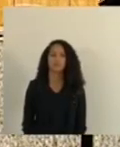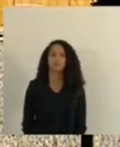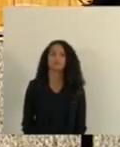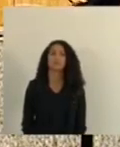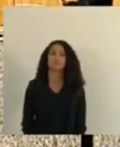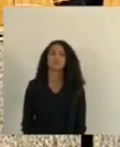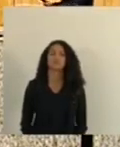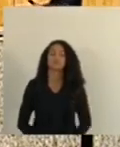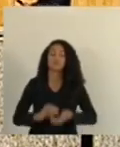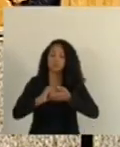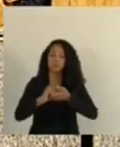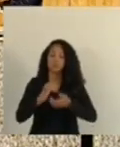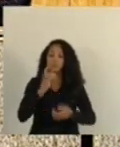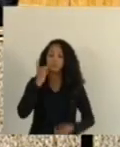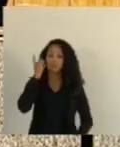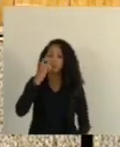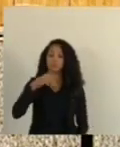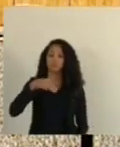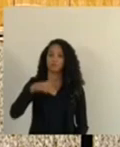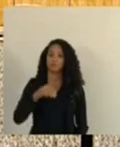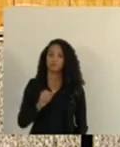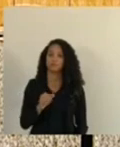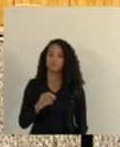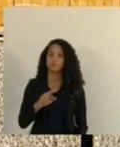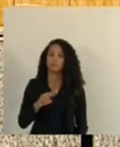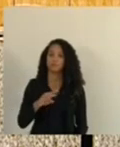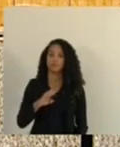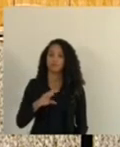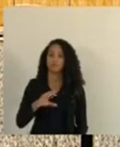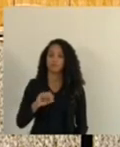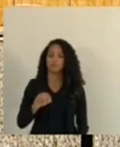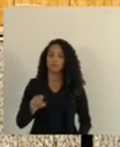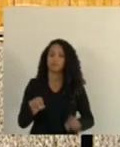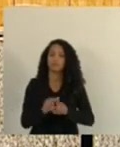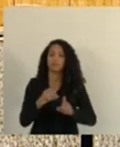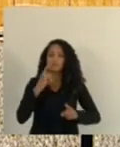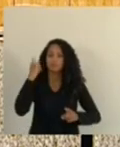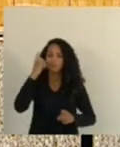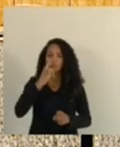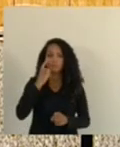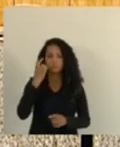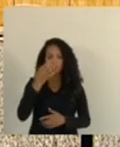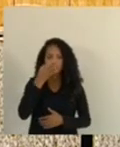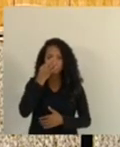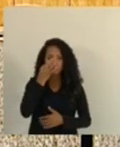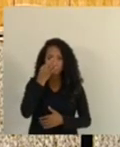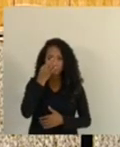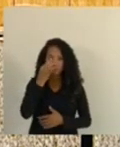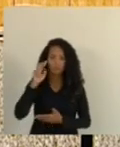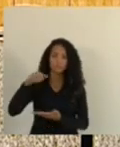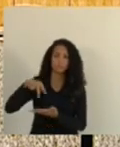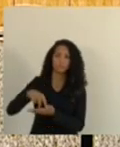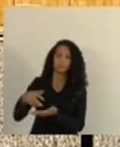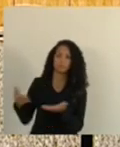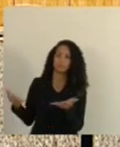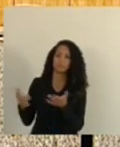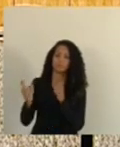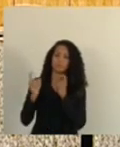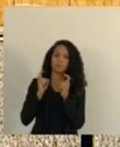Meus cumprimentos ao deputado Marcelo Santos, que preside a sessão neste momento. Os deputados que estão presentes aqui na sessão